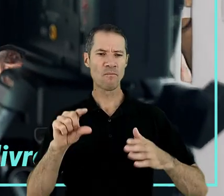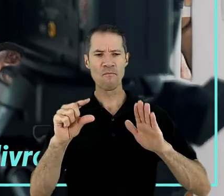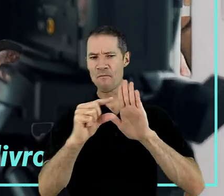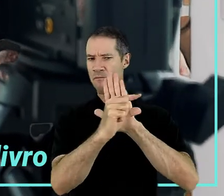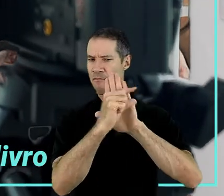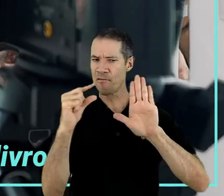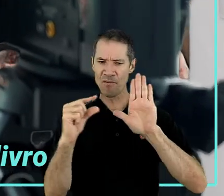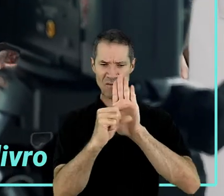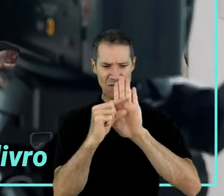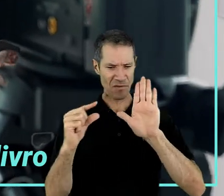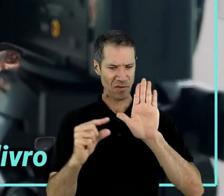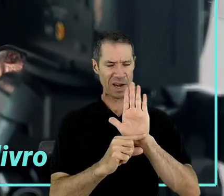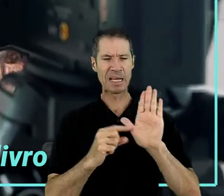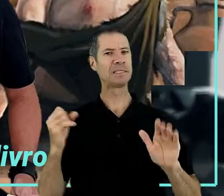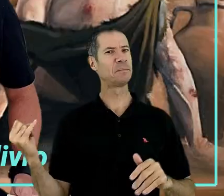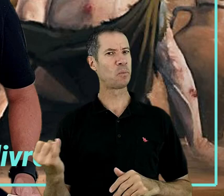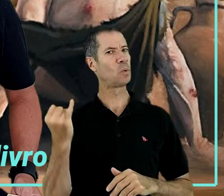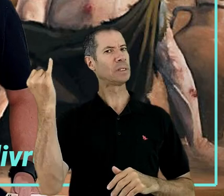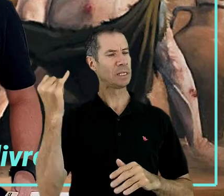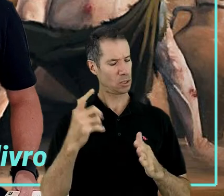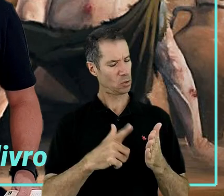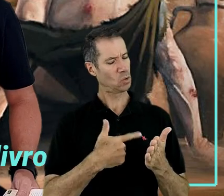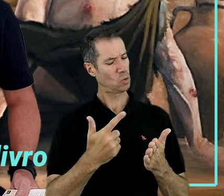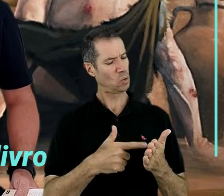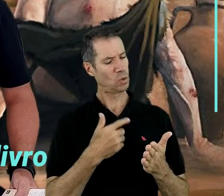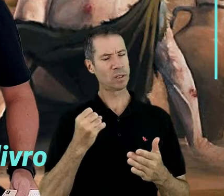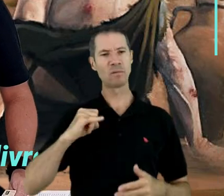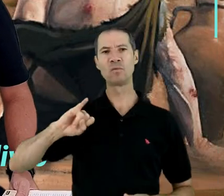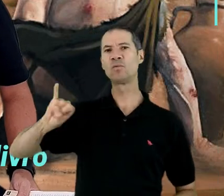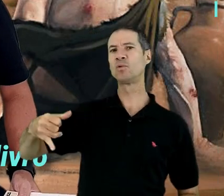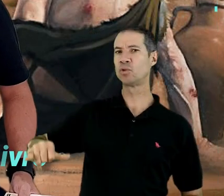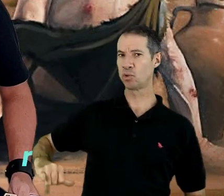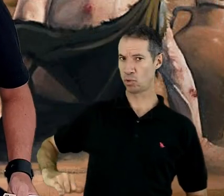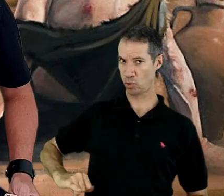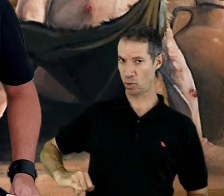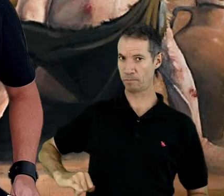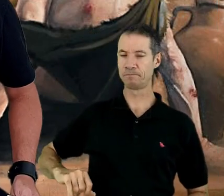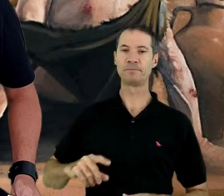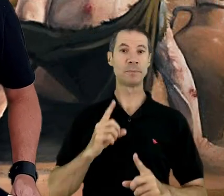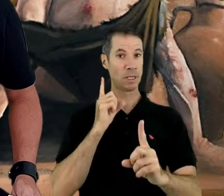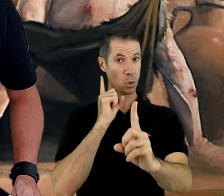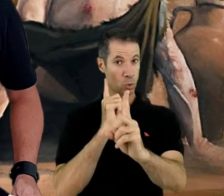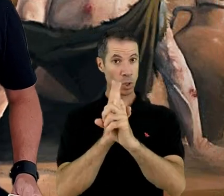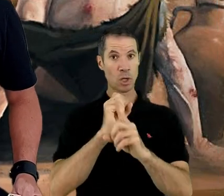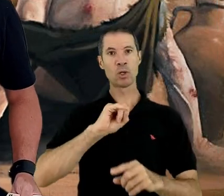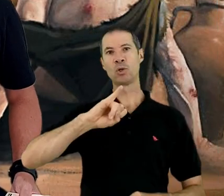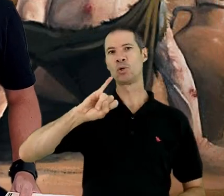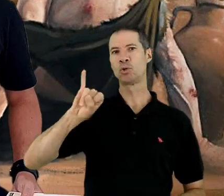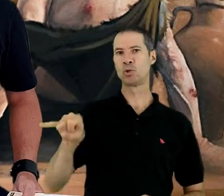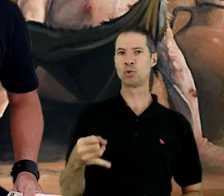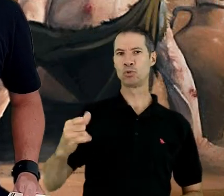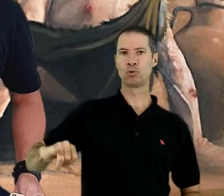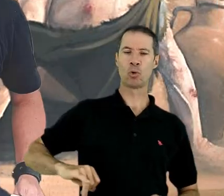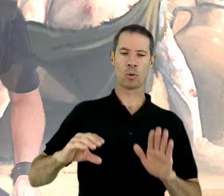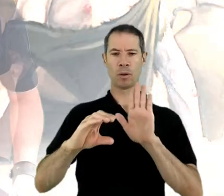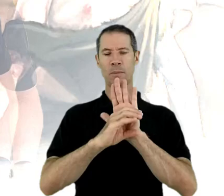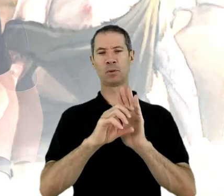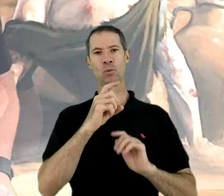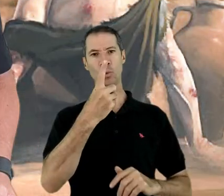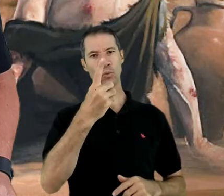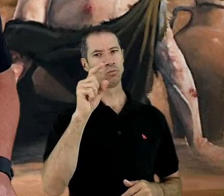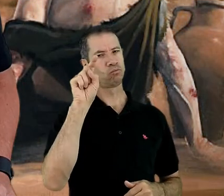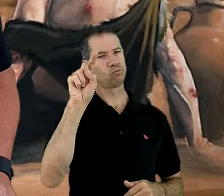memoráveis no livro de Jó. Olha essa primeira que nós podemos encontrar em Jó capítulo 1 e verso 1.